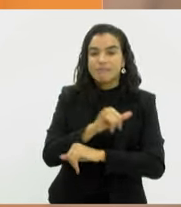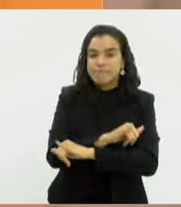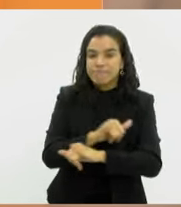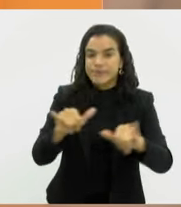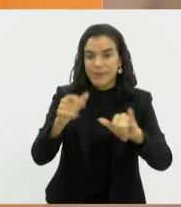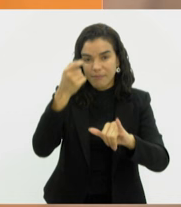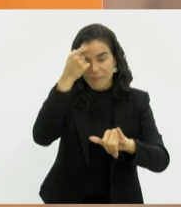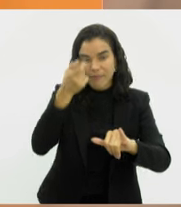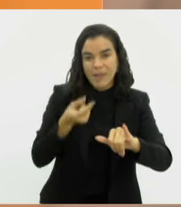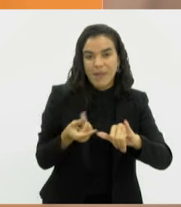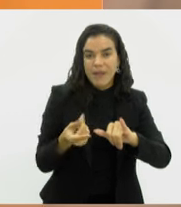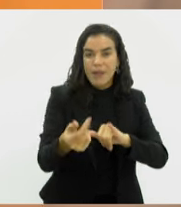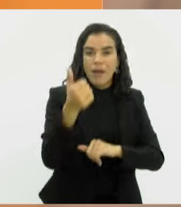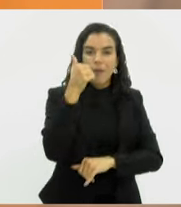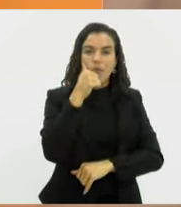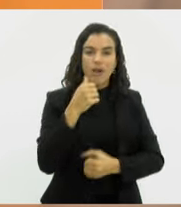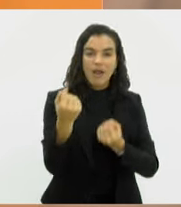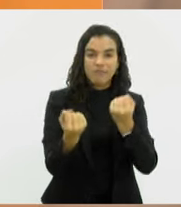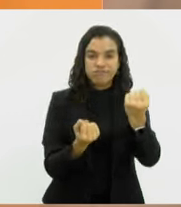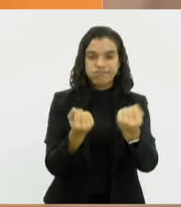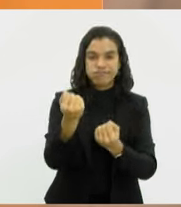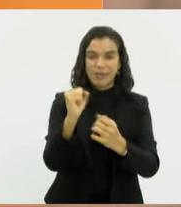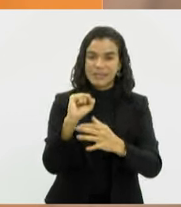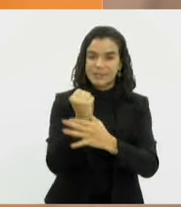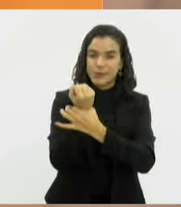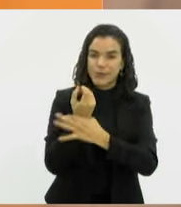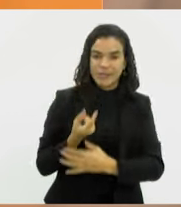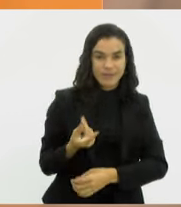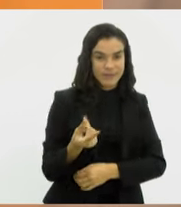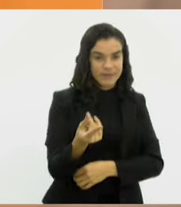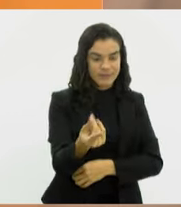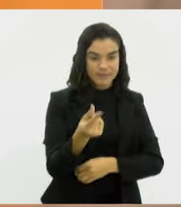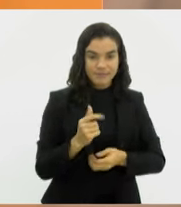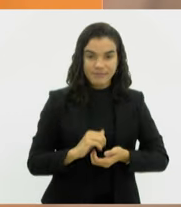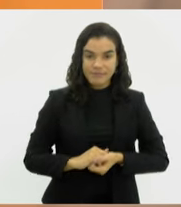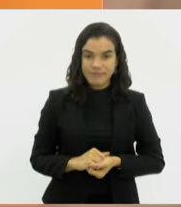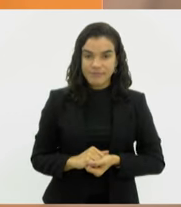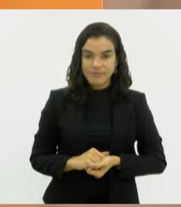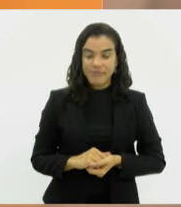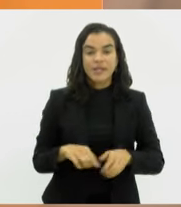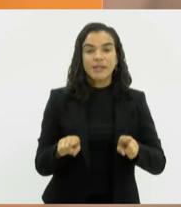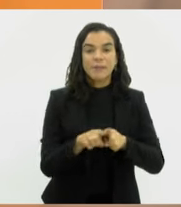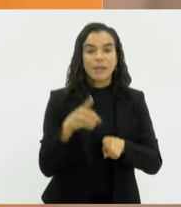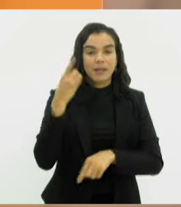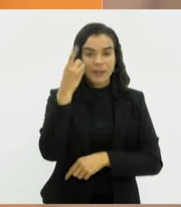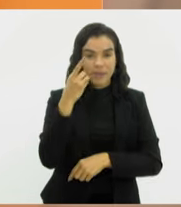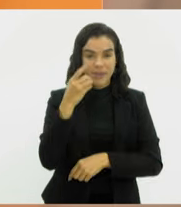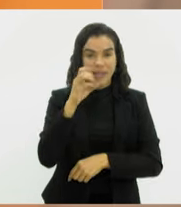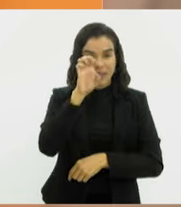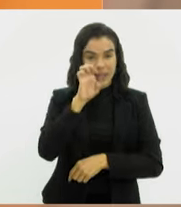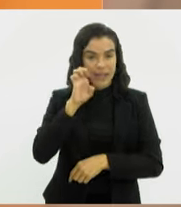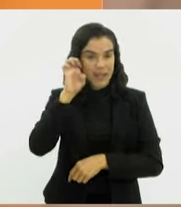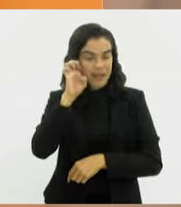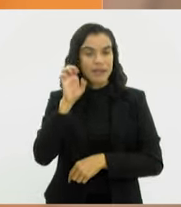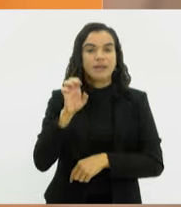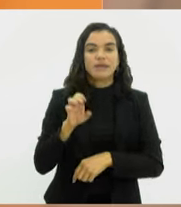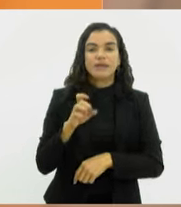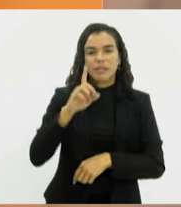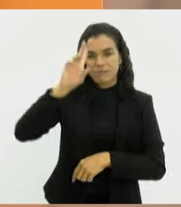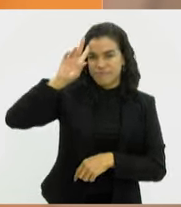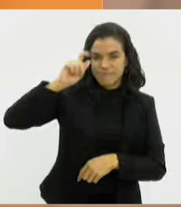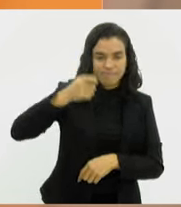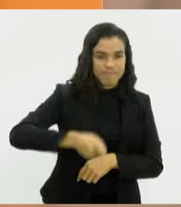permanente Mulher no Volante Segurança Constante. E o da deputada Elica Takimoto, que